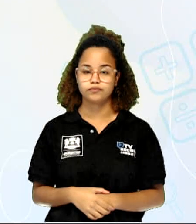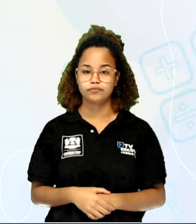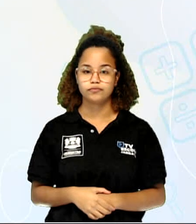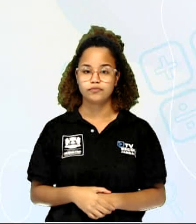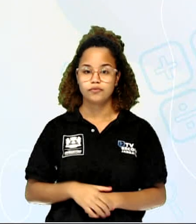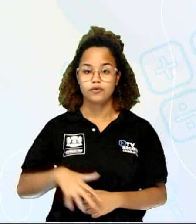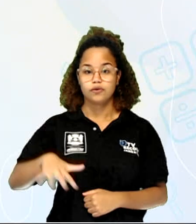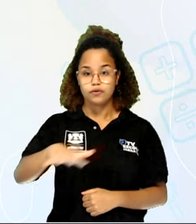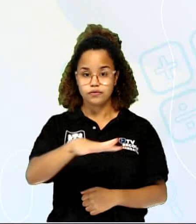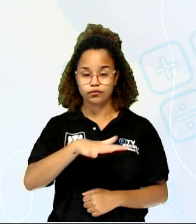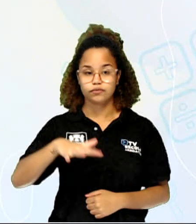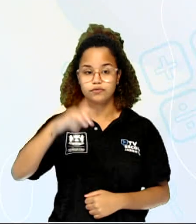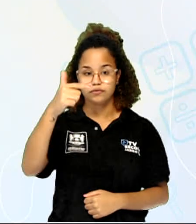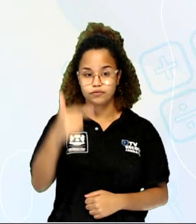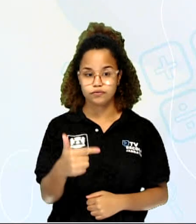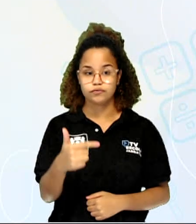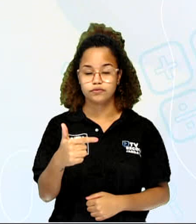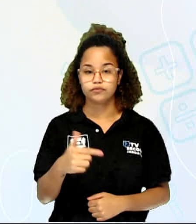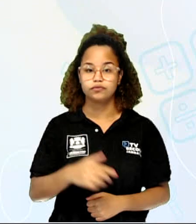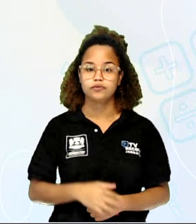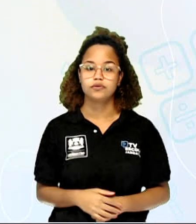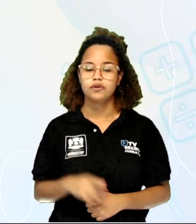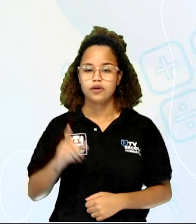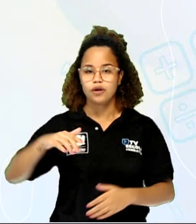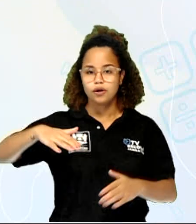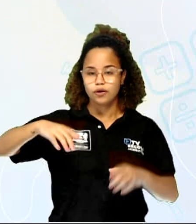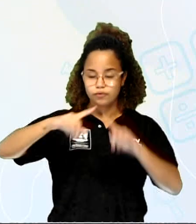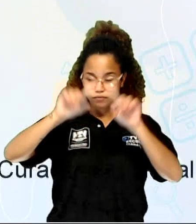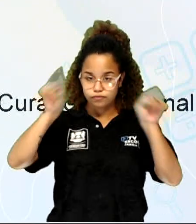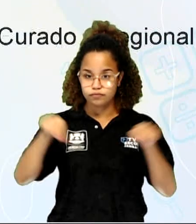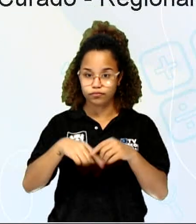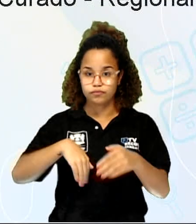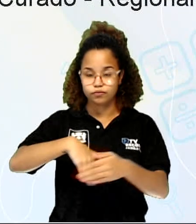2, olha só aí a Quadra de Cavaleiro.